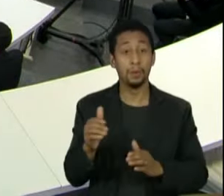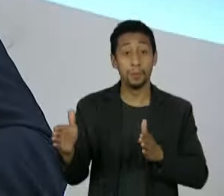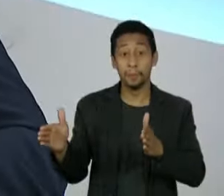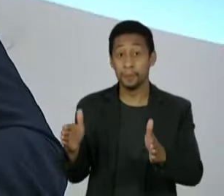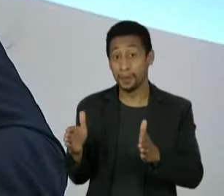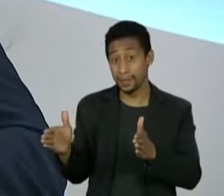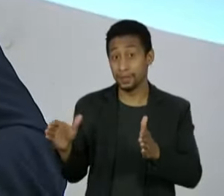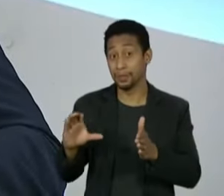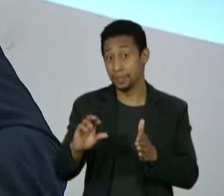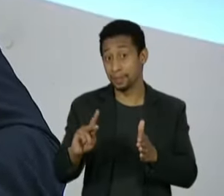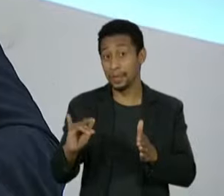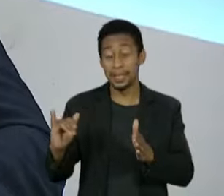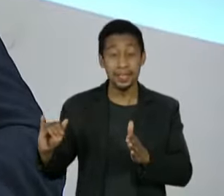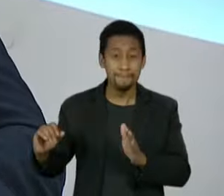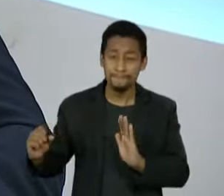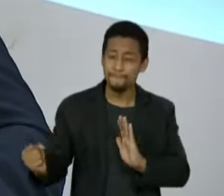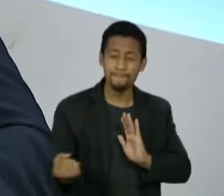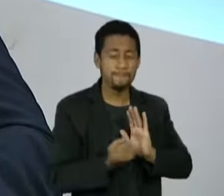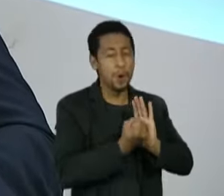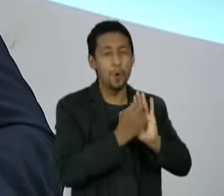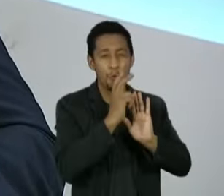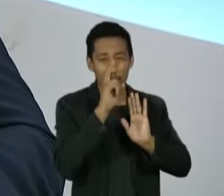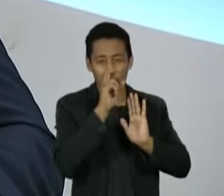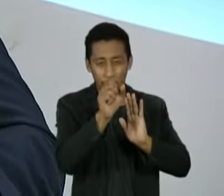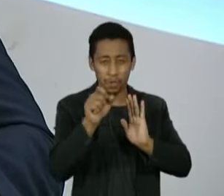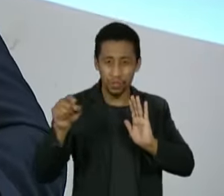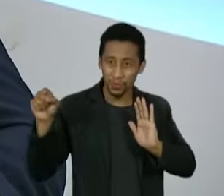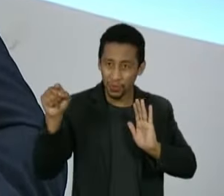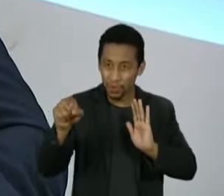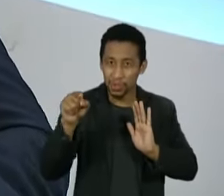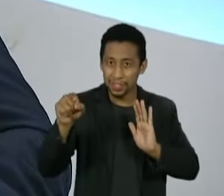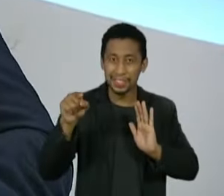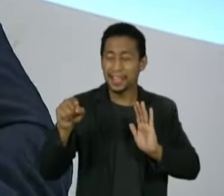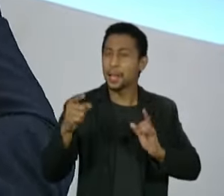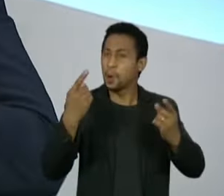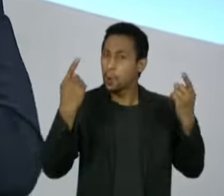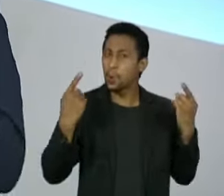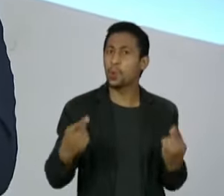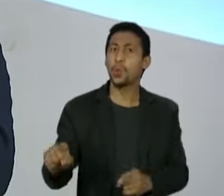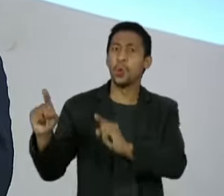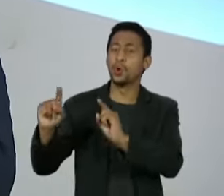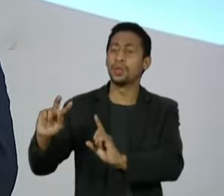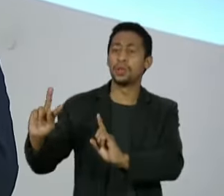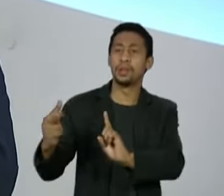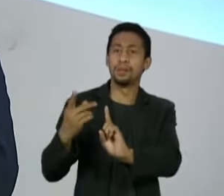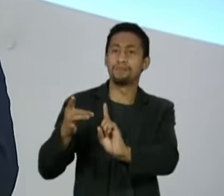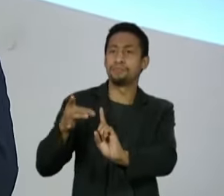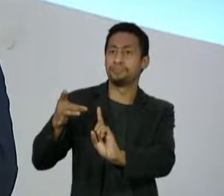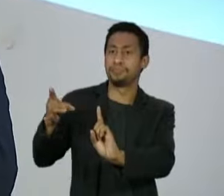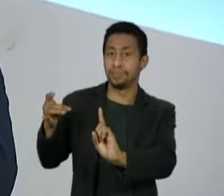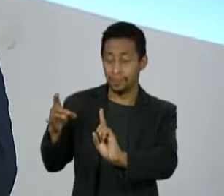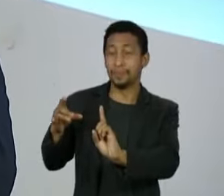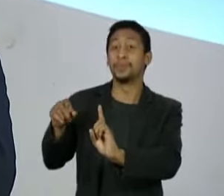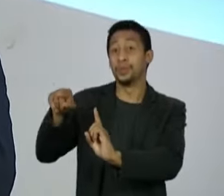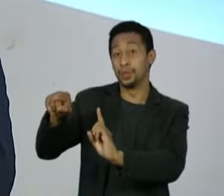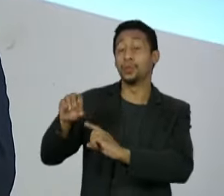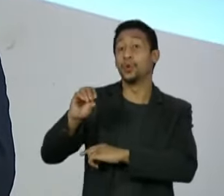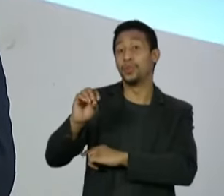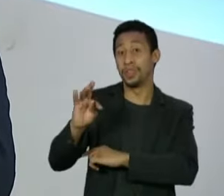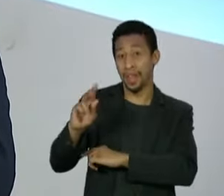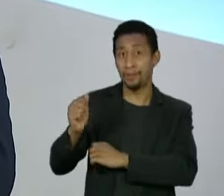marcantes da CPI foi quando o senhor reagiu ao ataque homofóbico do empresário bolsonarista Otávio Facuri.